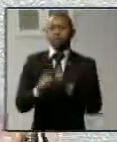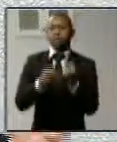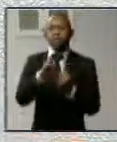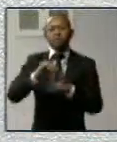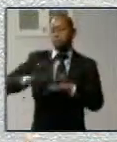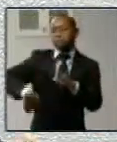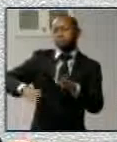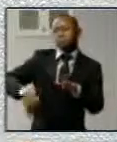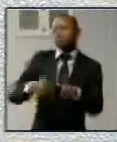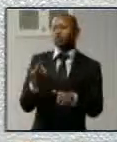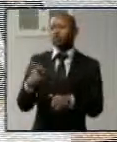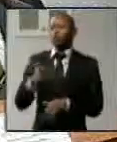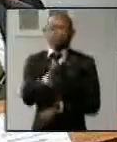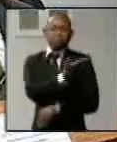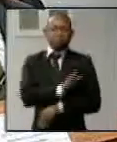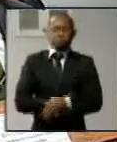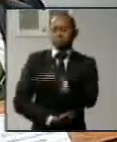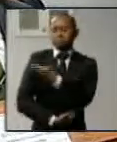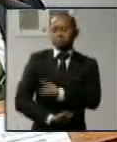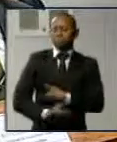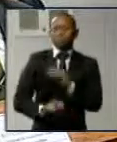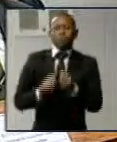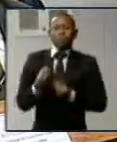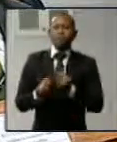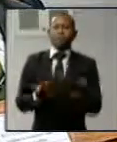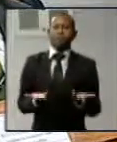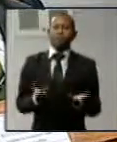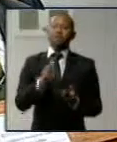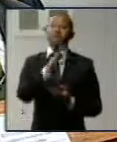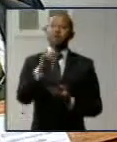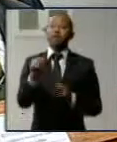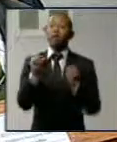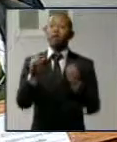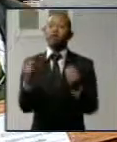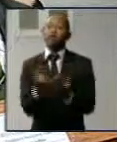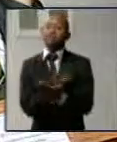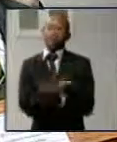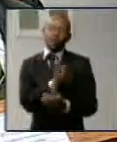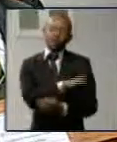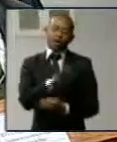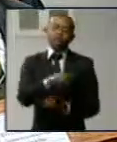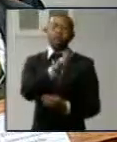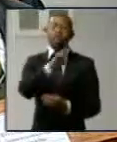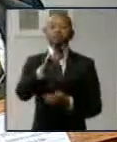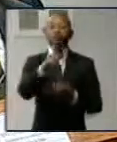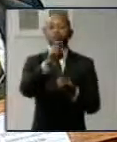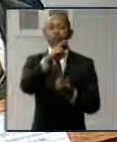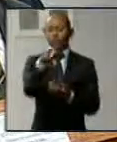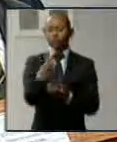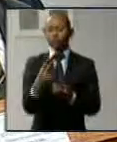para nadar junto com uma criança sem braços e sem pernas. Ela vai fundar. Eu acho, não sei.